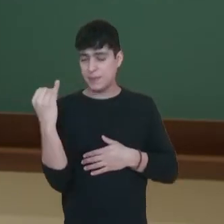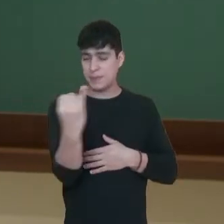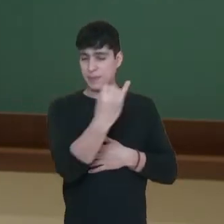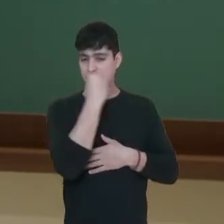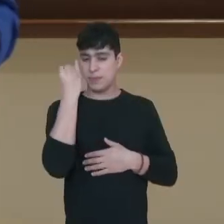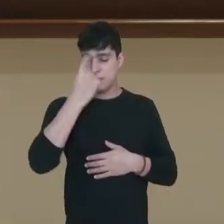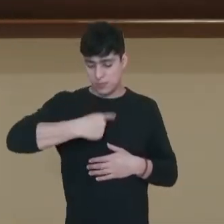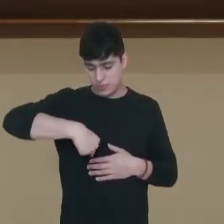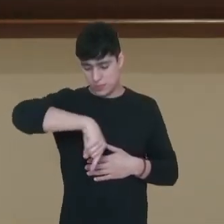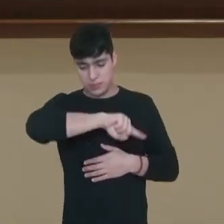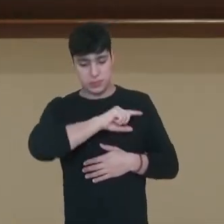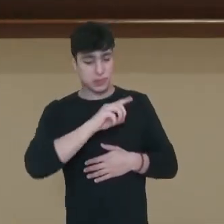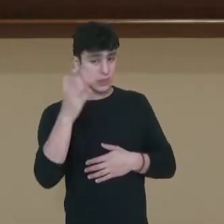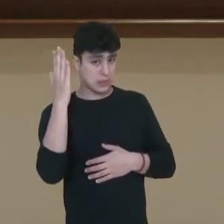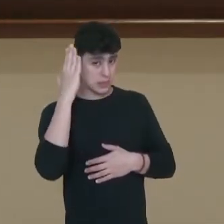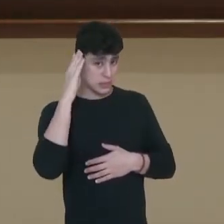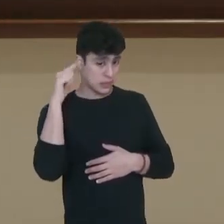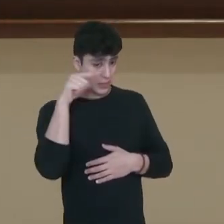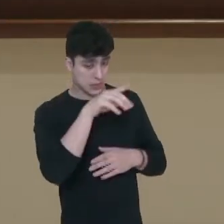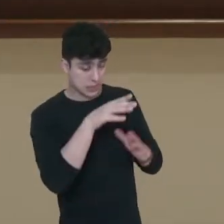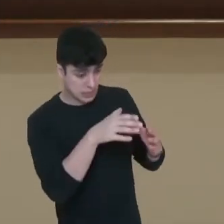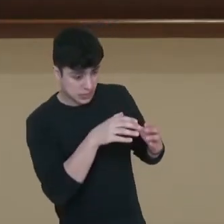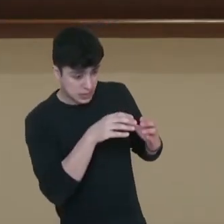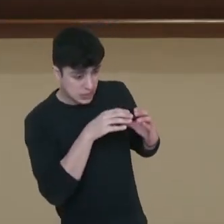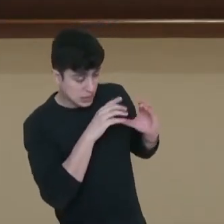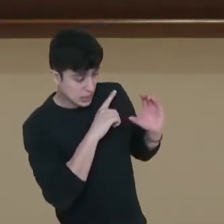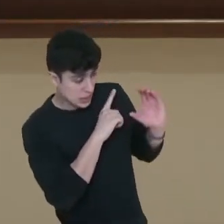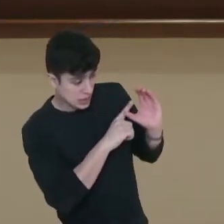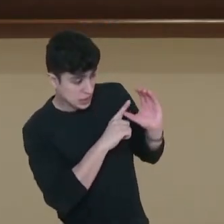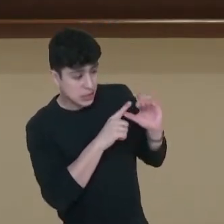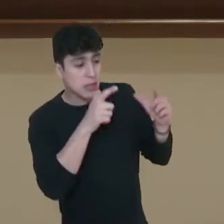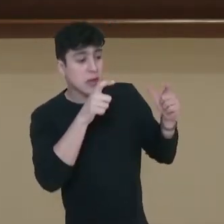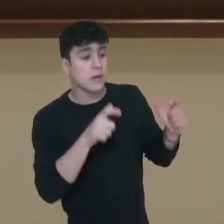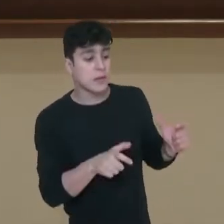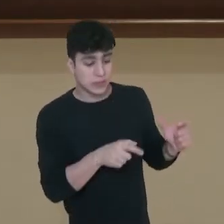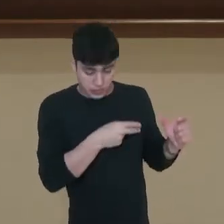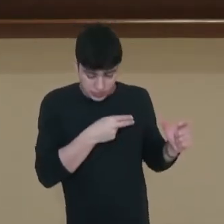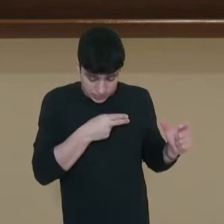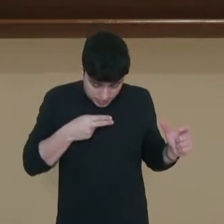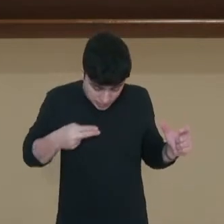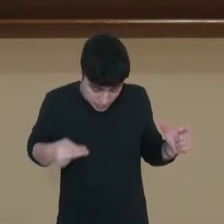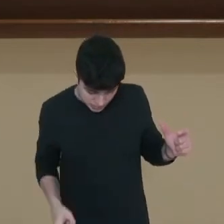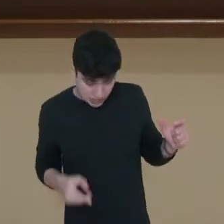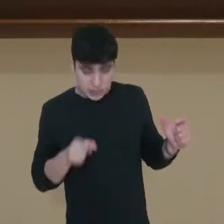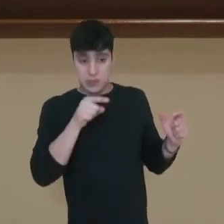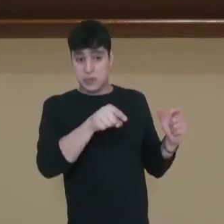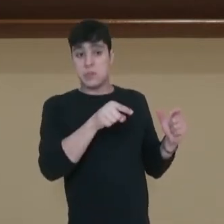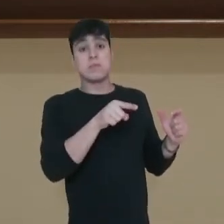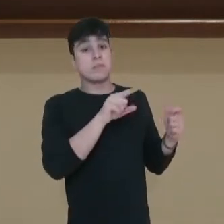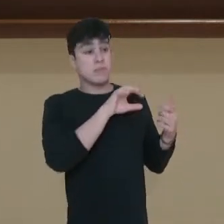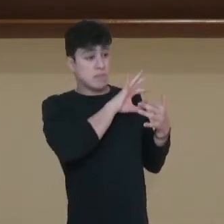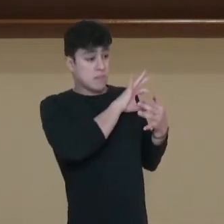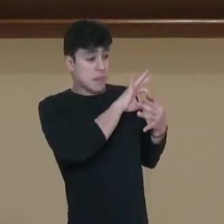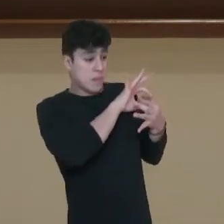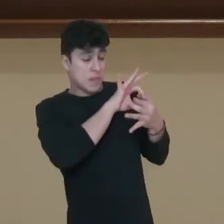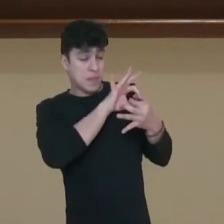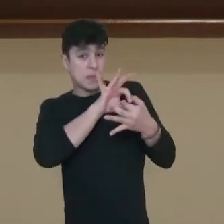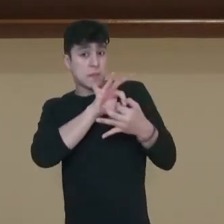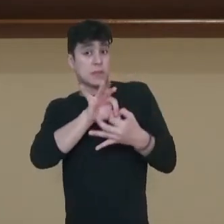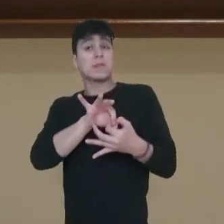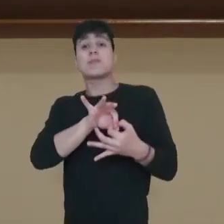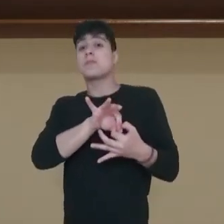que esse Partido Comunista dentro da China, ele vai ser criado já em um contexto maior, porque desde